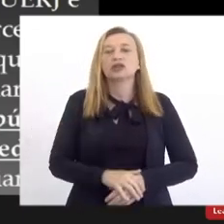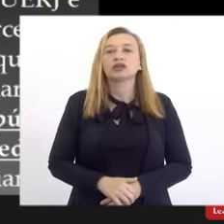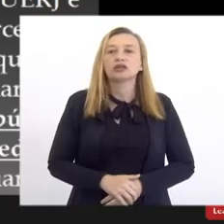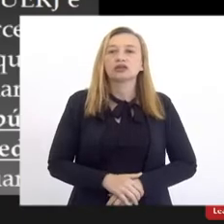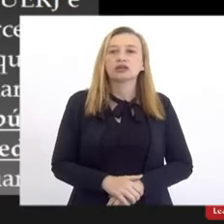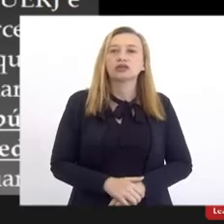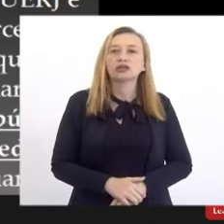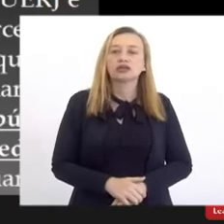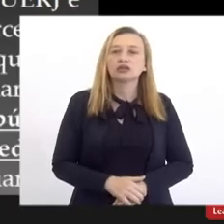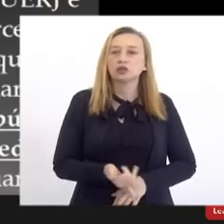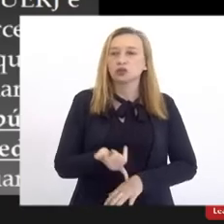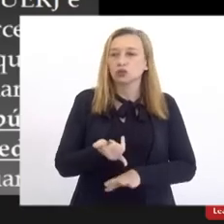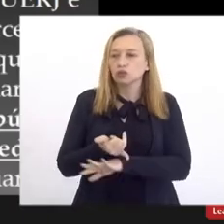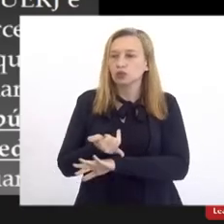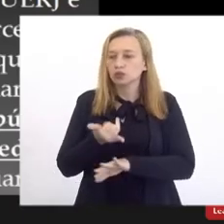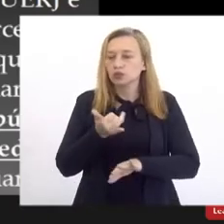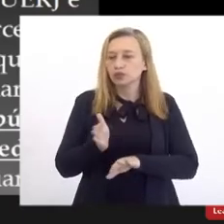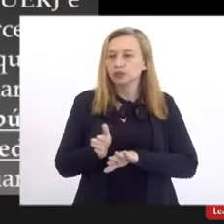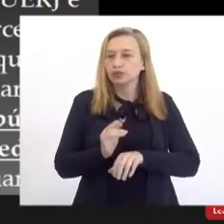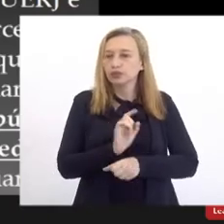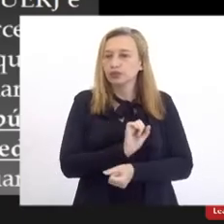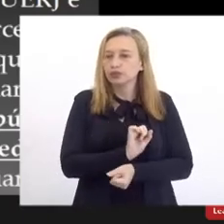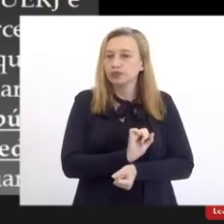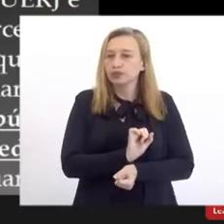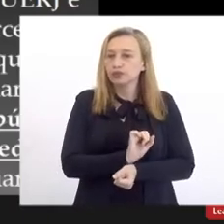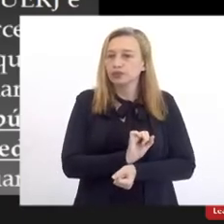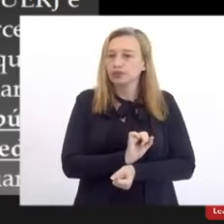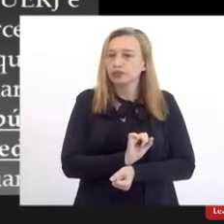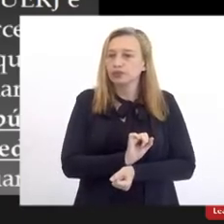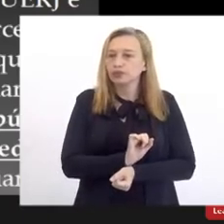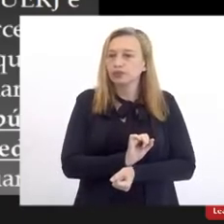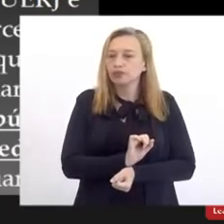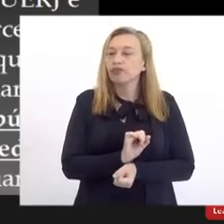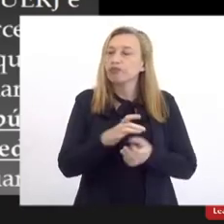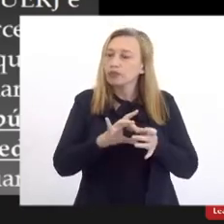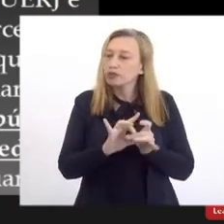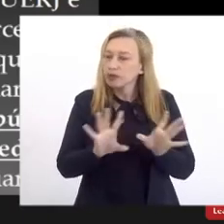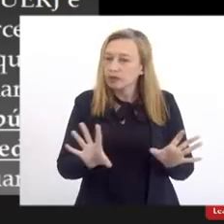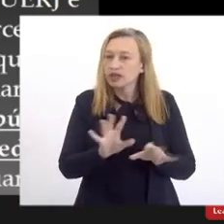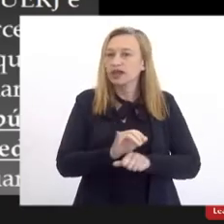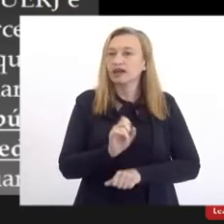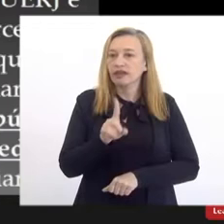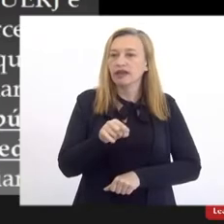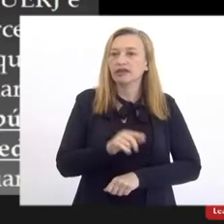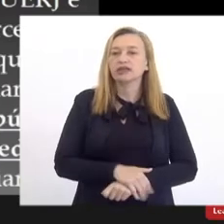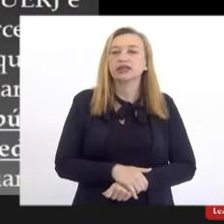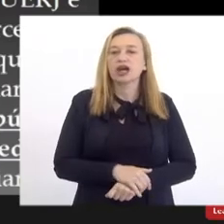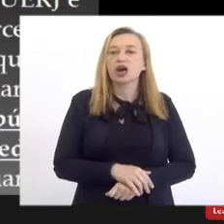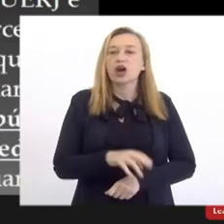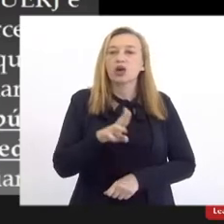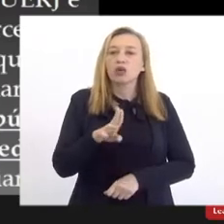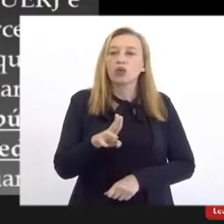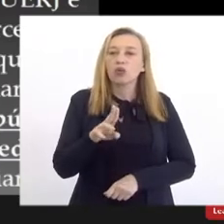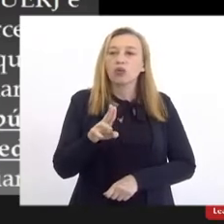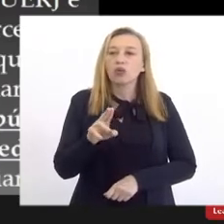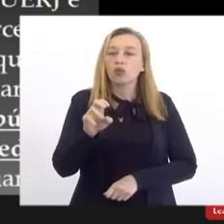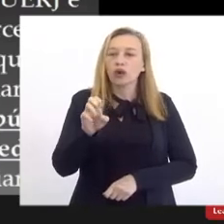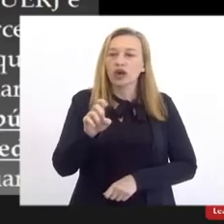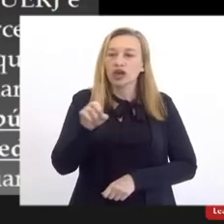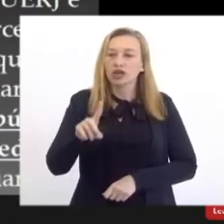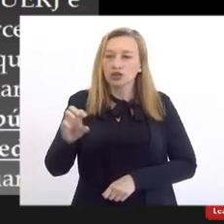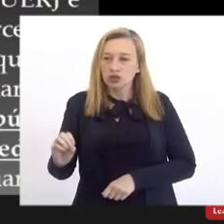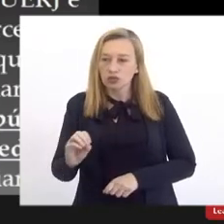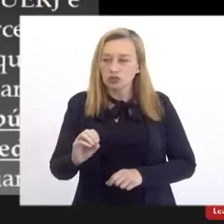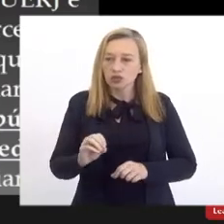só um minutinho, é o que permitirá, né, a UESO exercer, em sua